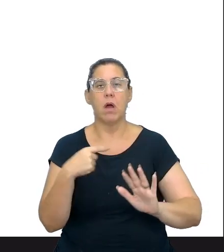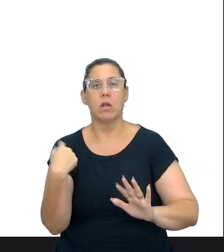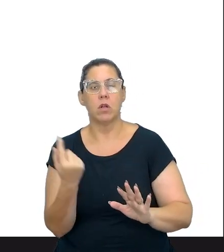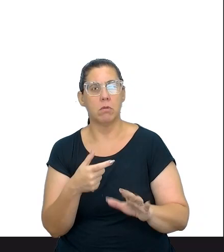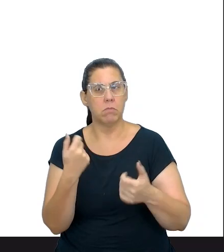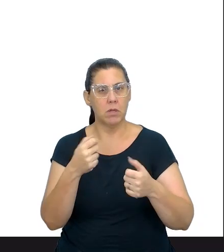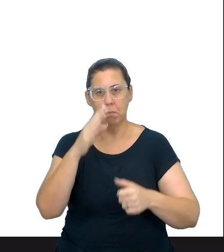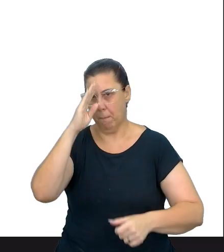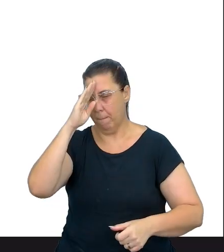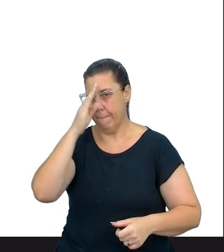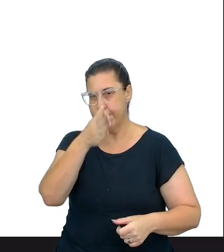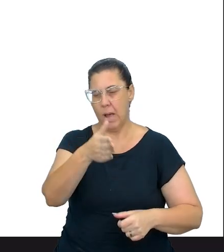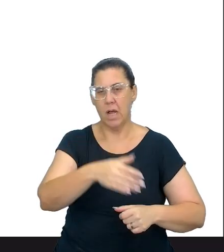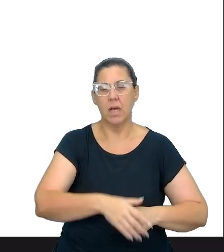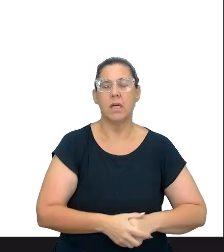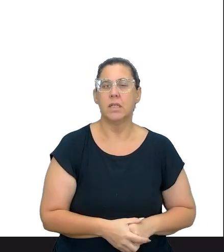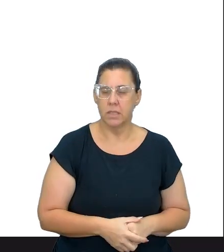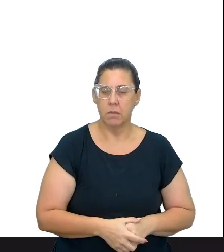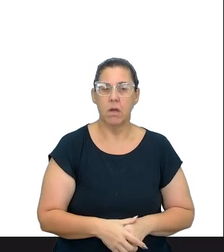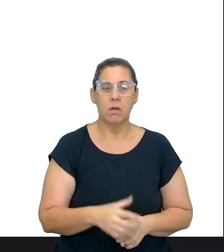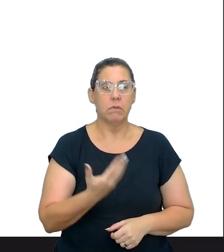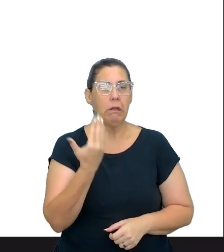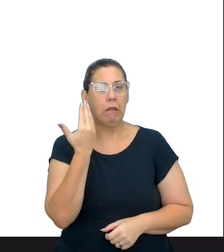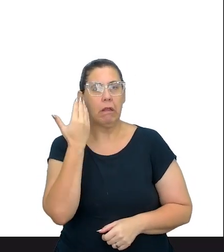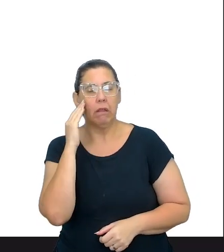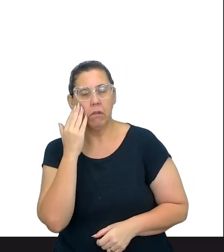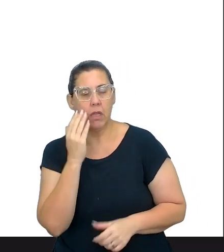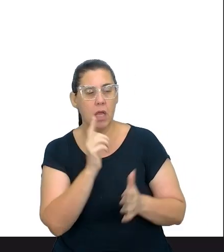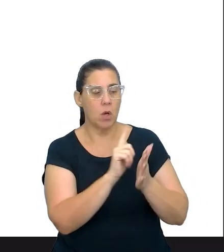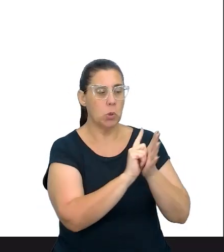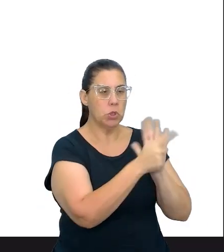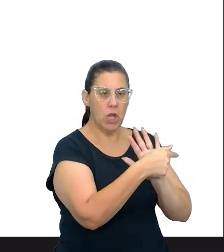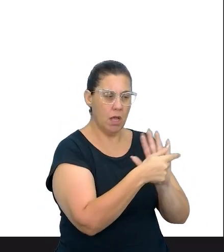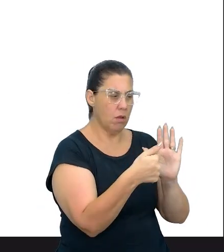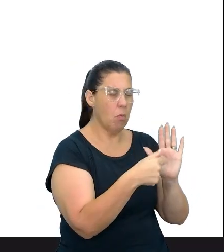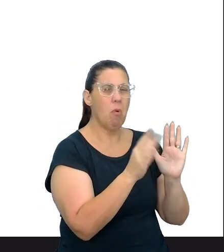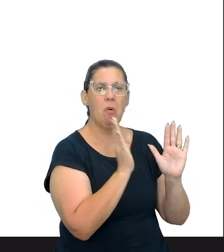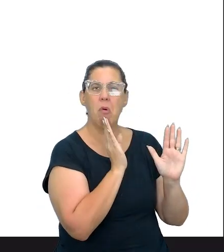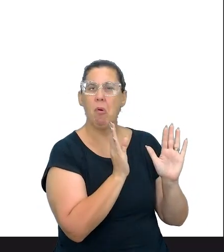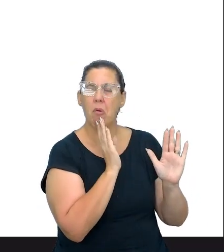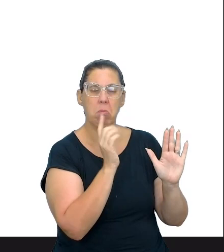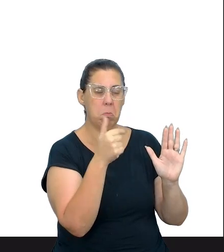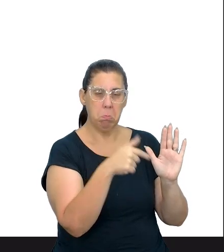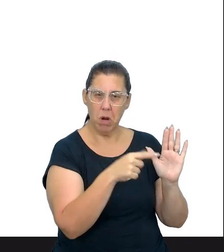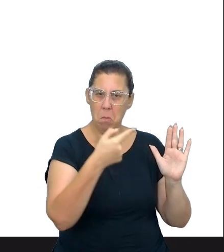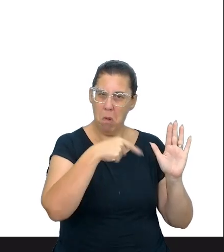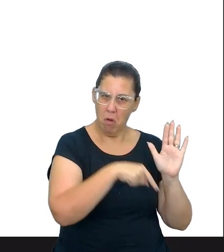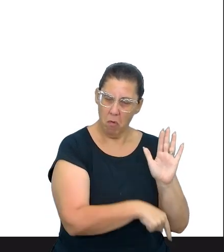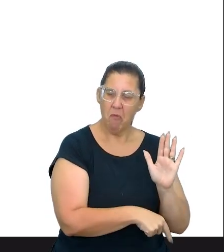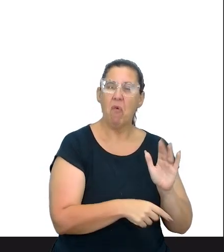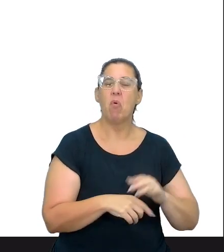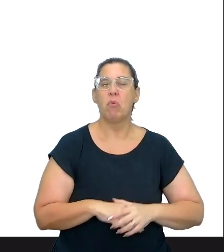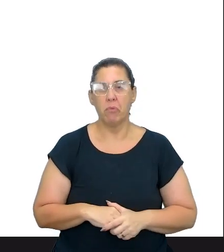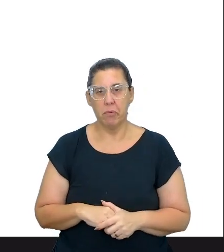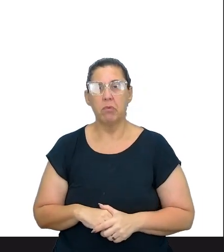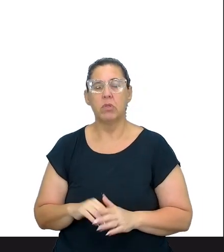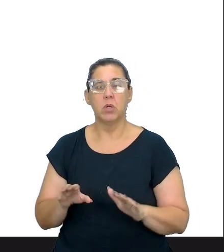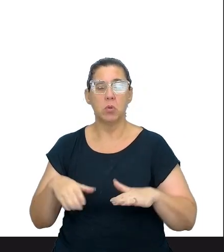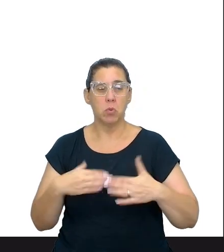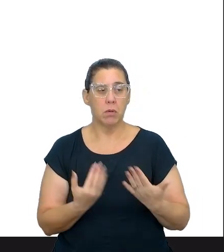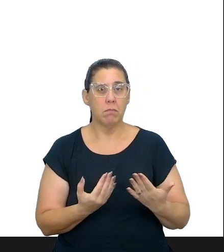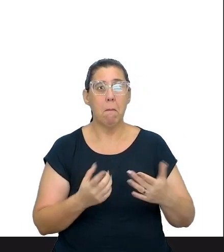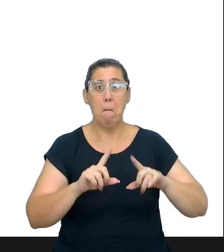ensinava o principal, que era esse aluno ter familiaridade com o gênero textual. E ele só passa a ter essa familiaridade com o gênero textual quando é